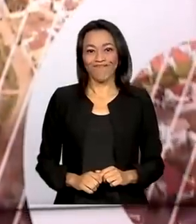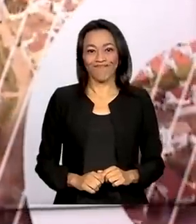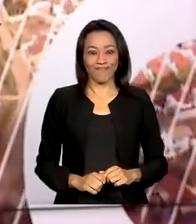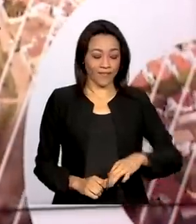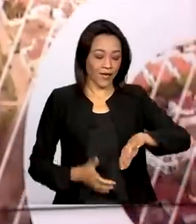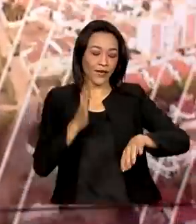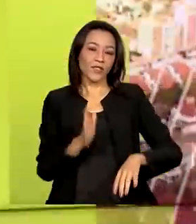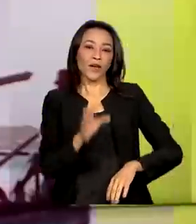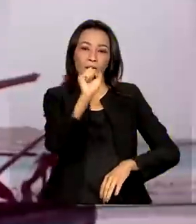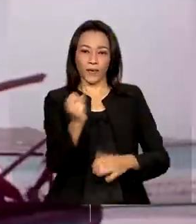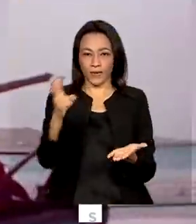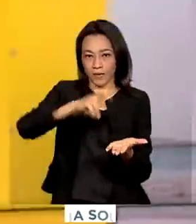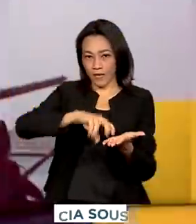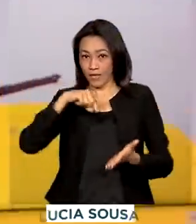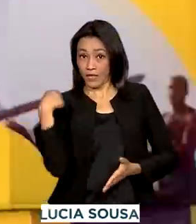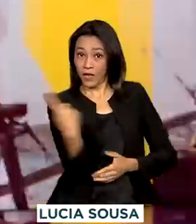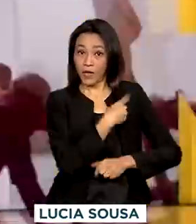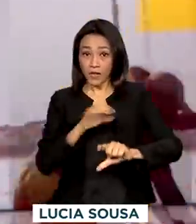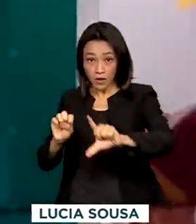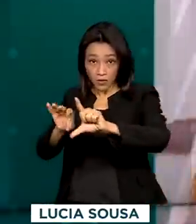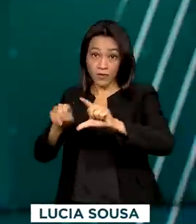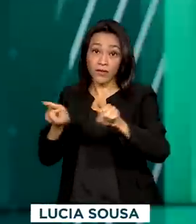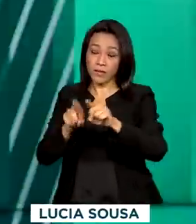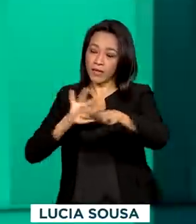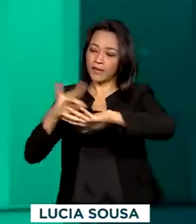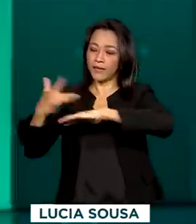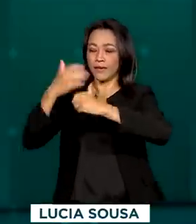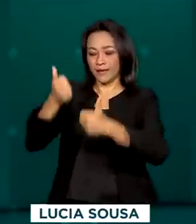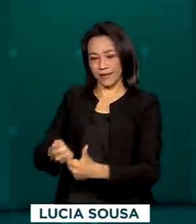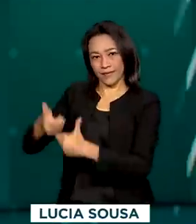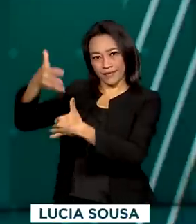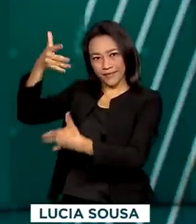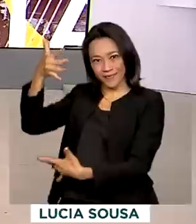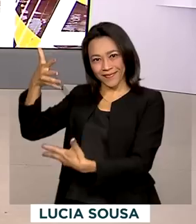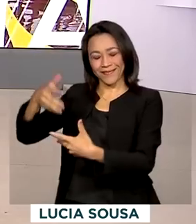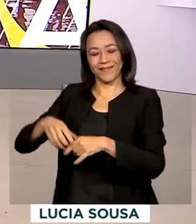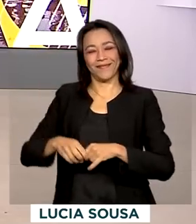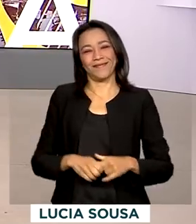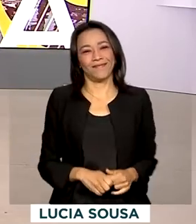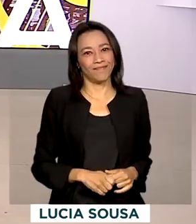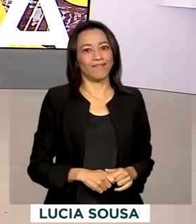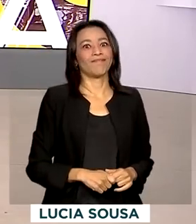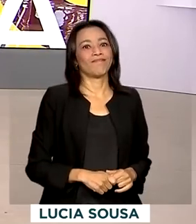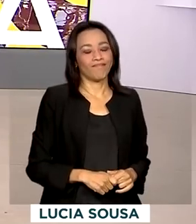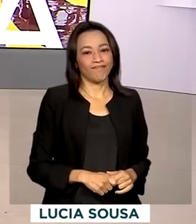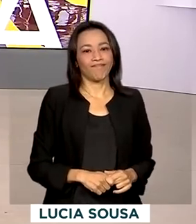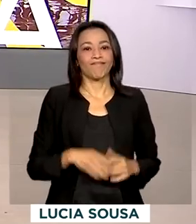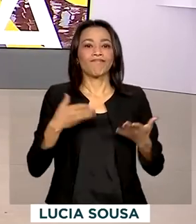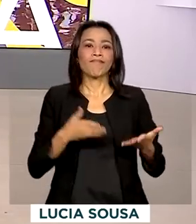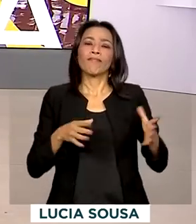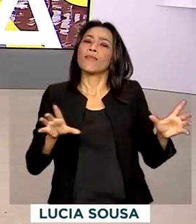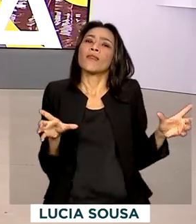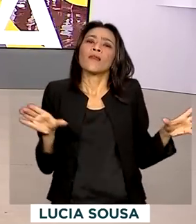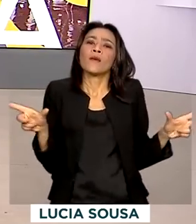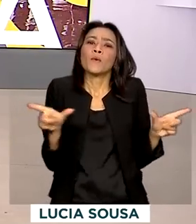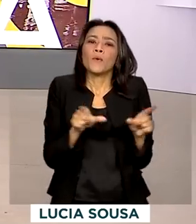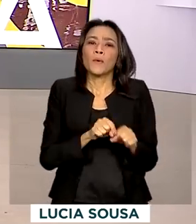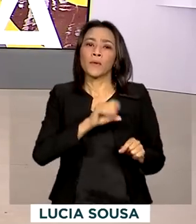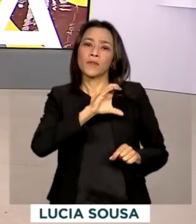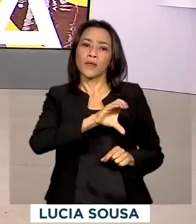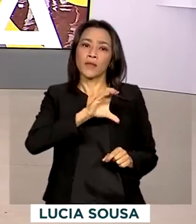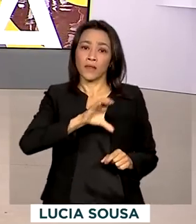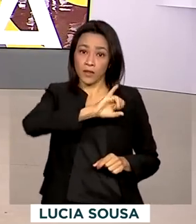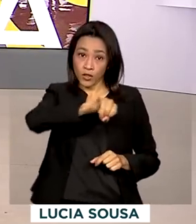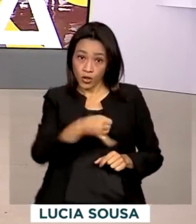Oito horas da manhã, estamos ao vivo também pelas redes sociais. A Comissão de Constituição e Justiça do